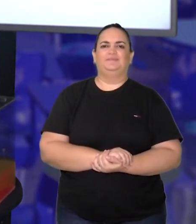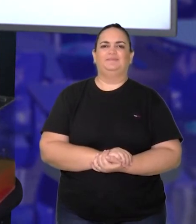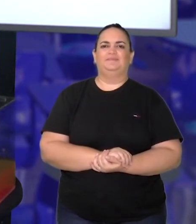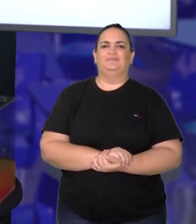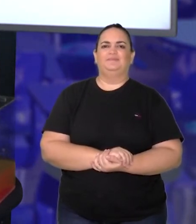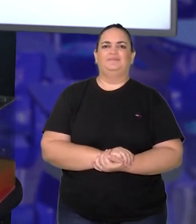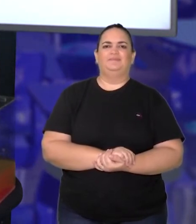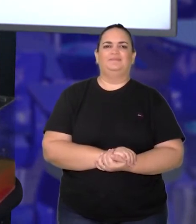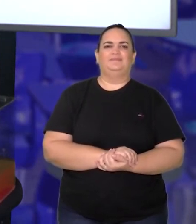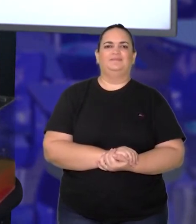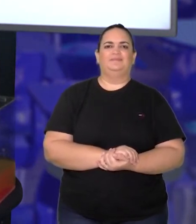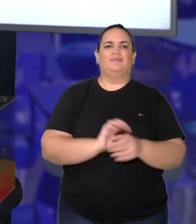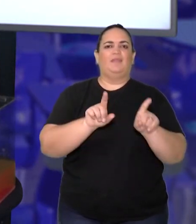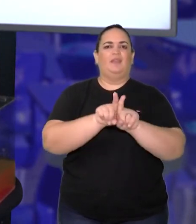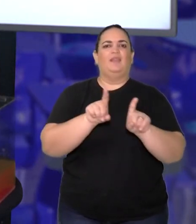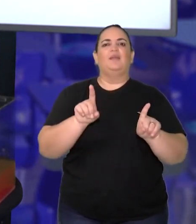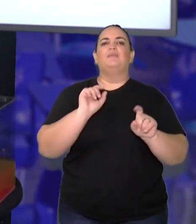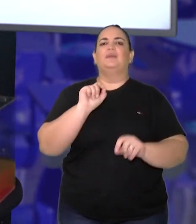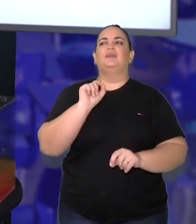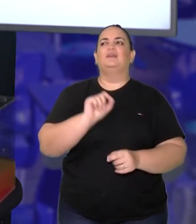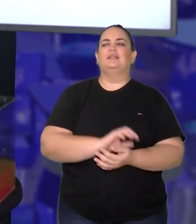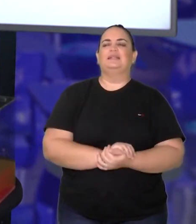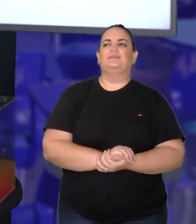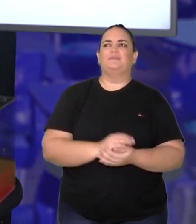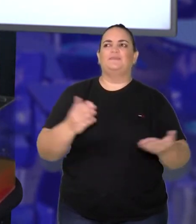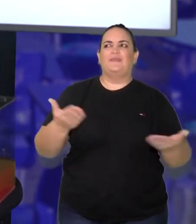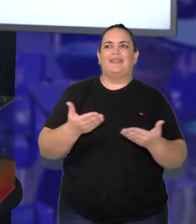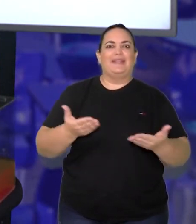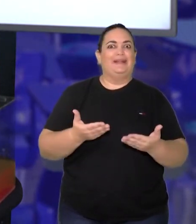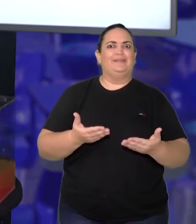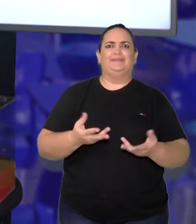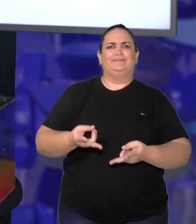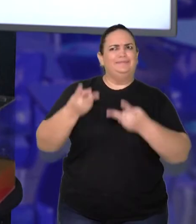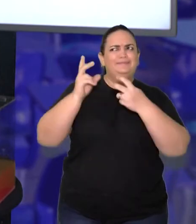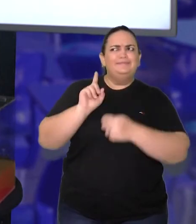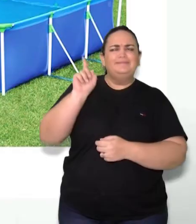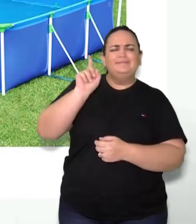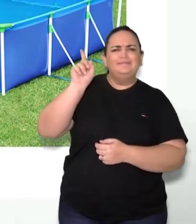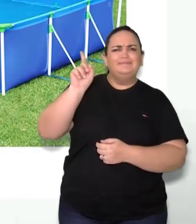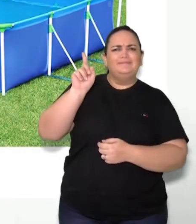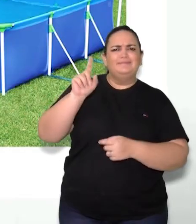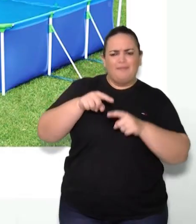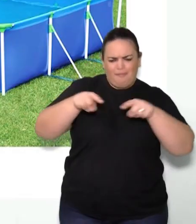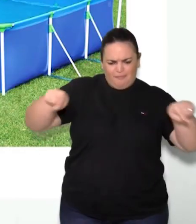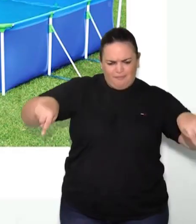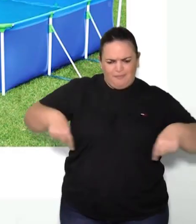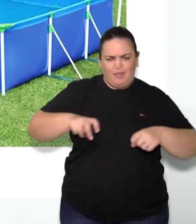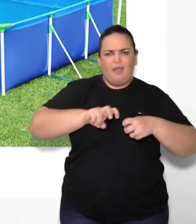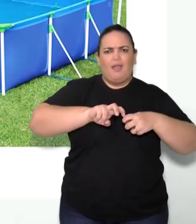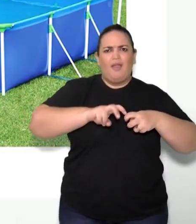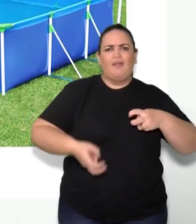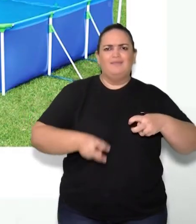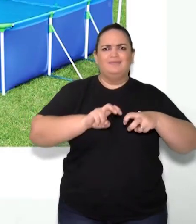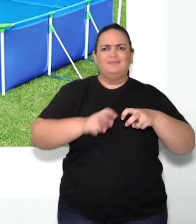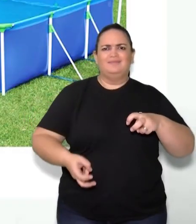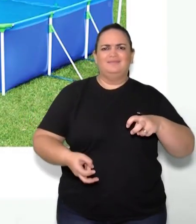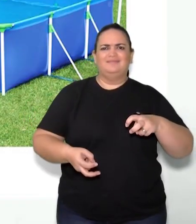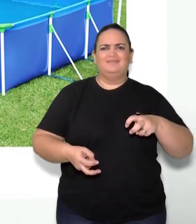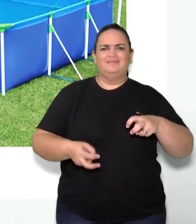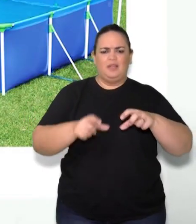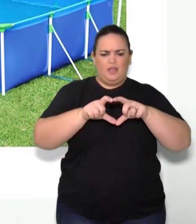Agora, vamos tratar de um objeto muito conhecido da gente, uma piscina no formato de bloco retangular.